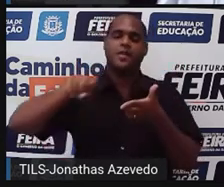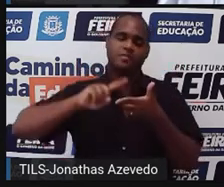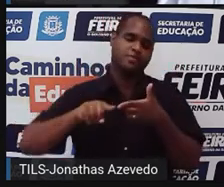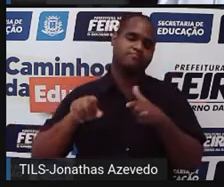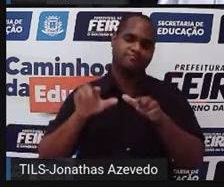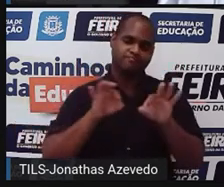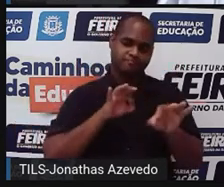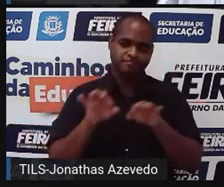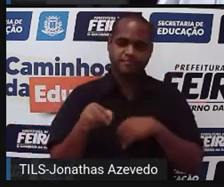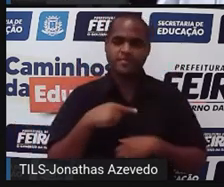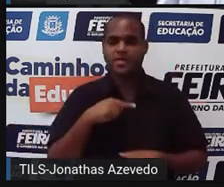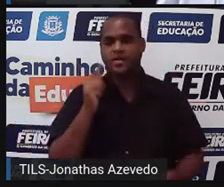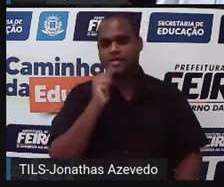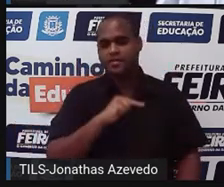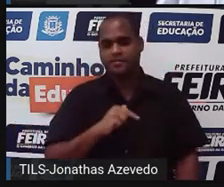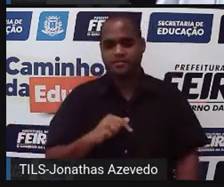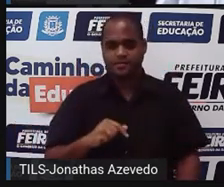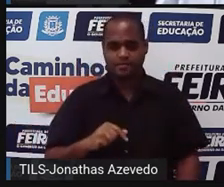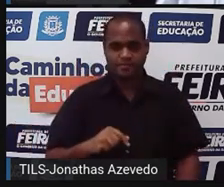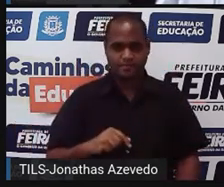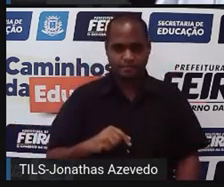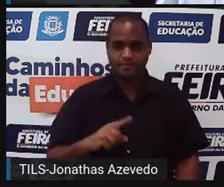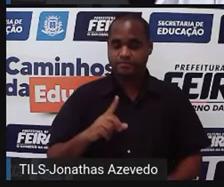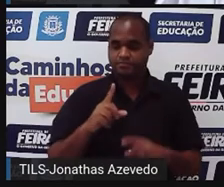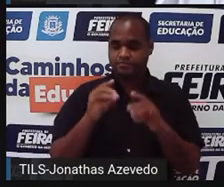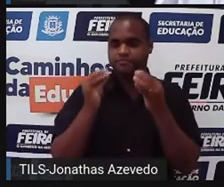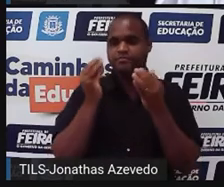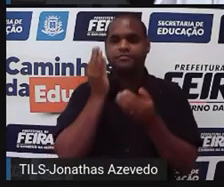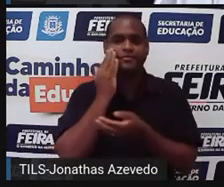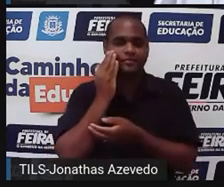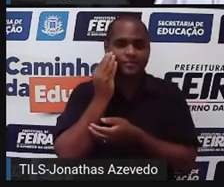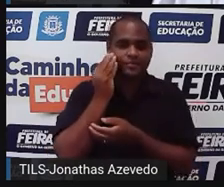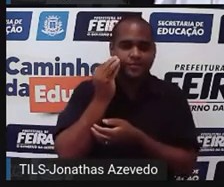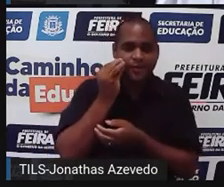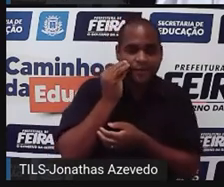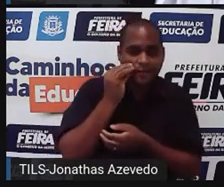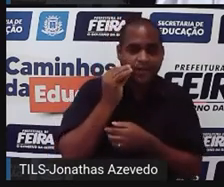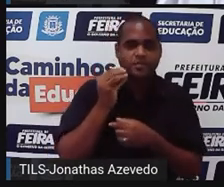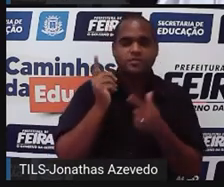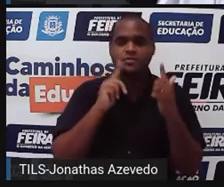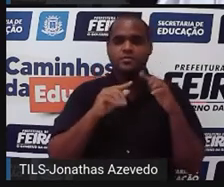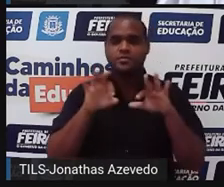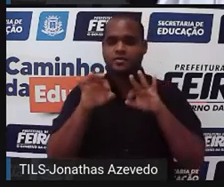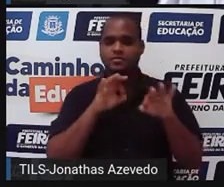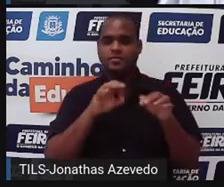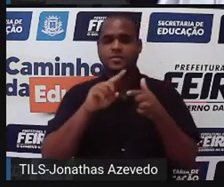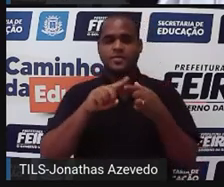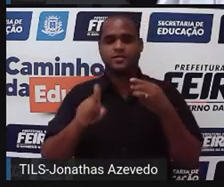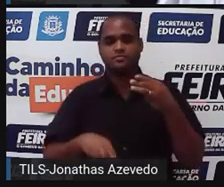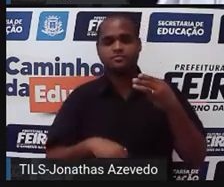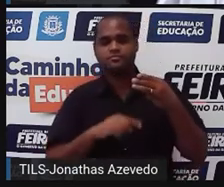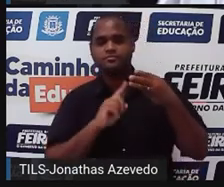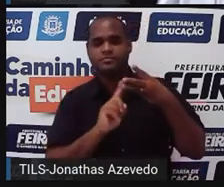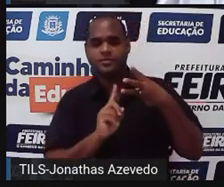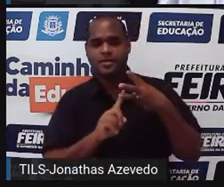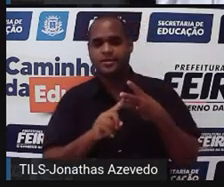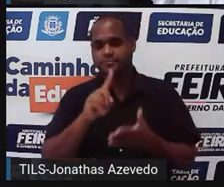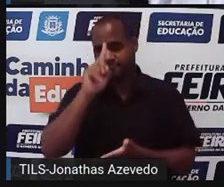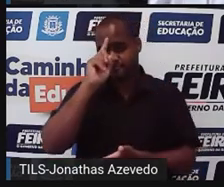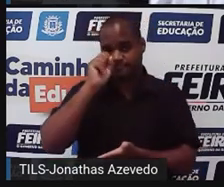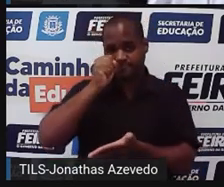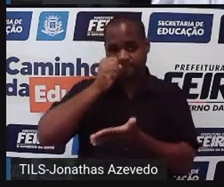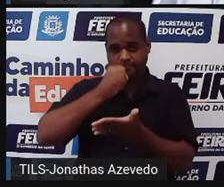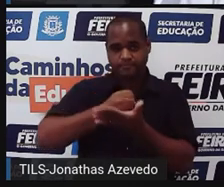Tá bom? E essa minha tentativa de solucionar o problema é na terceira fase que é a fase da